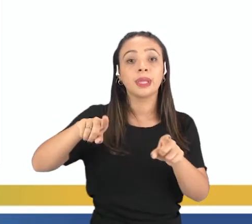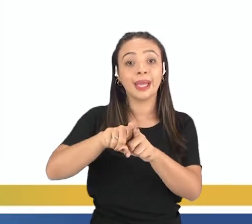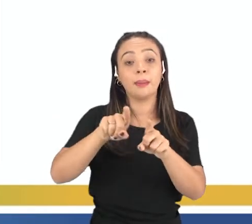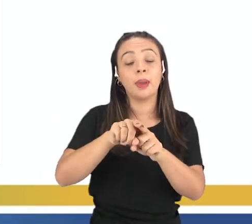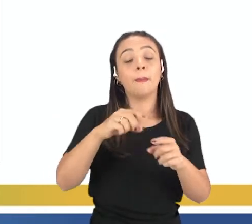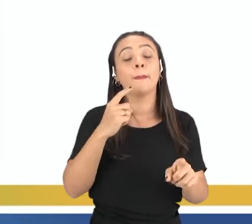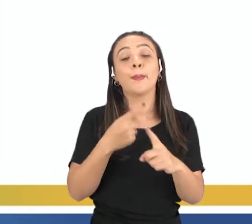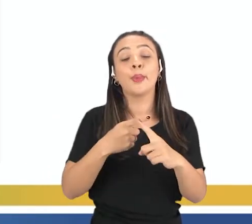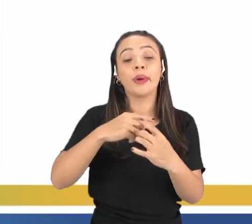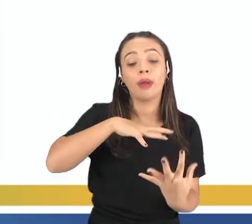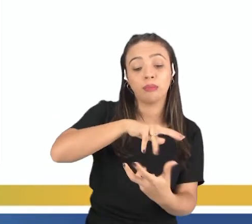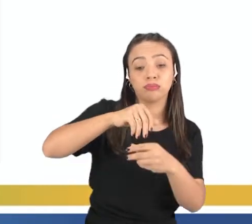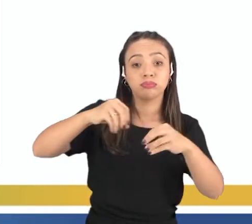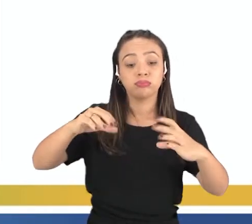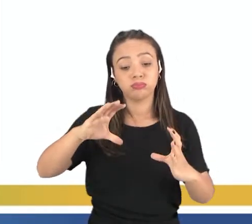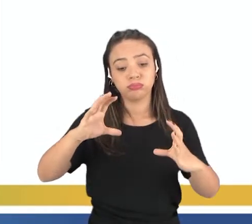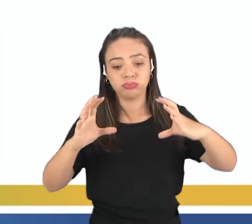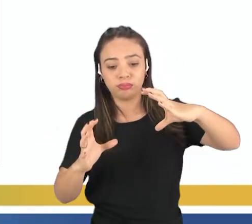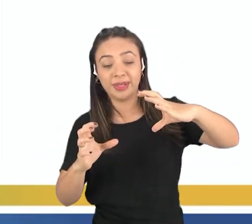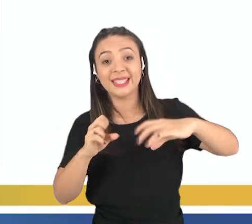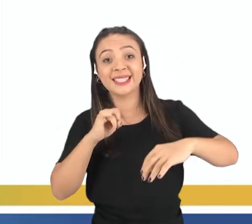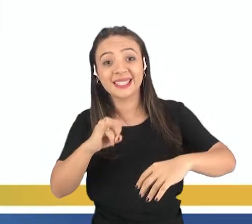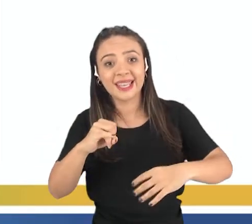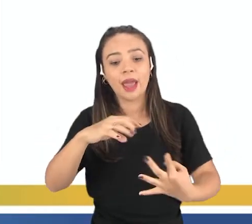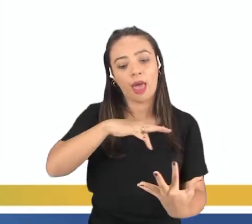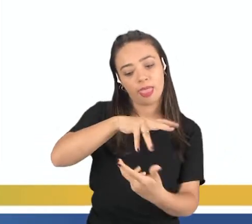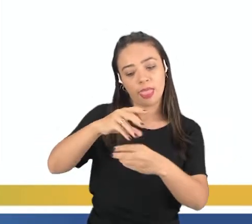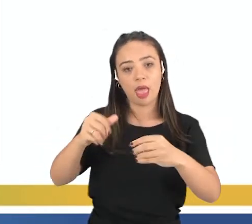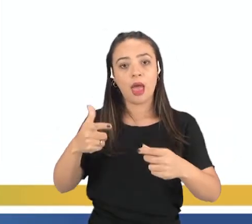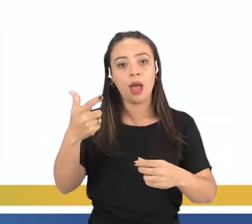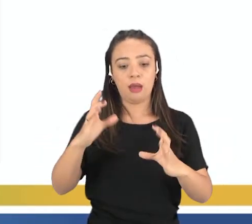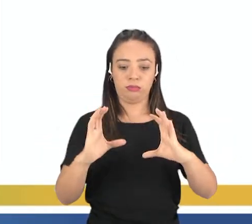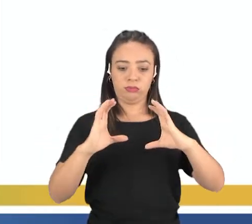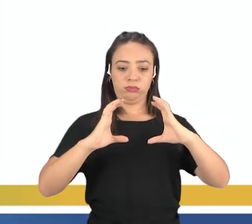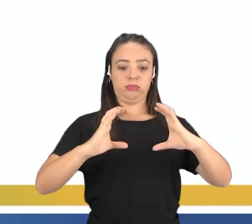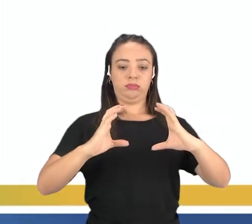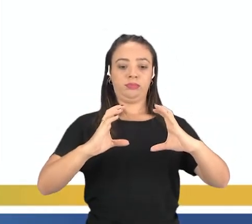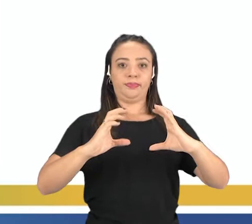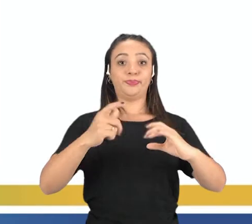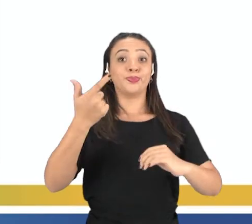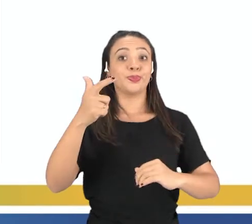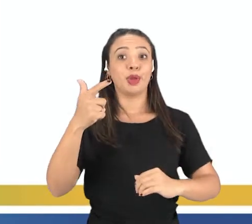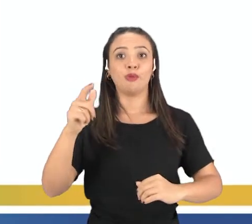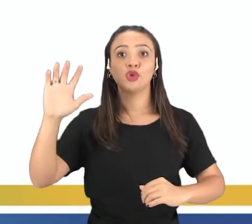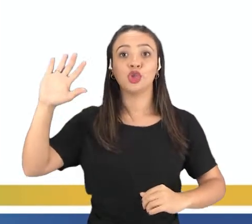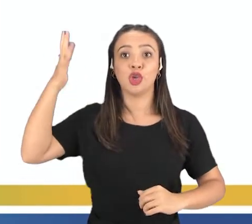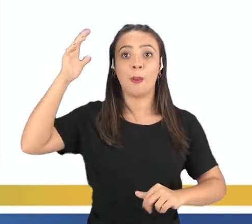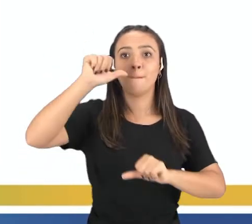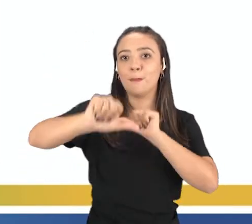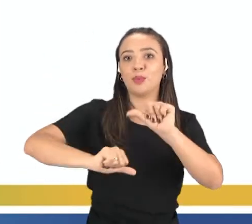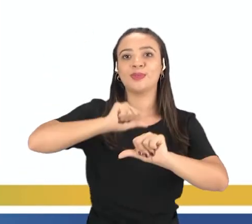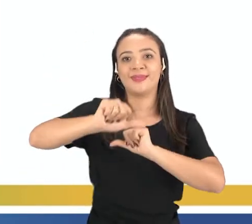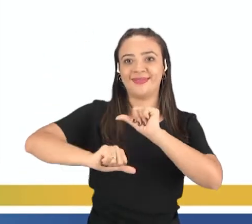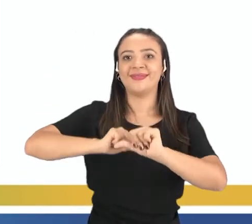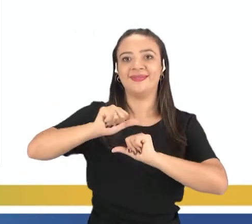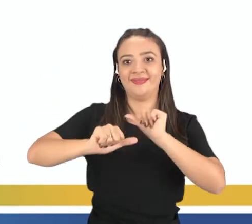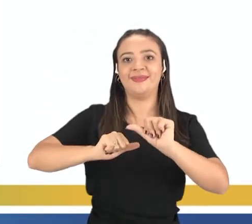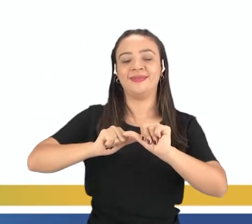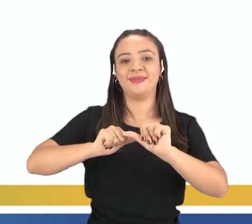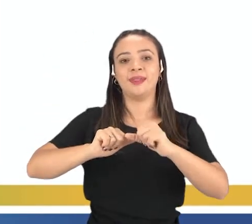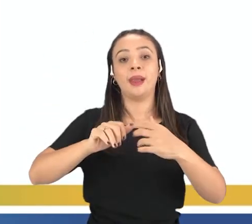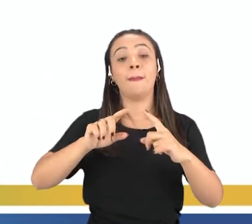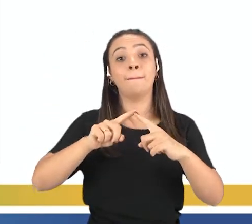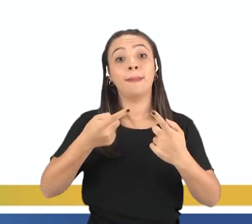inclinada, nós não teríamos estações do ano, tá? Nós teríamos sempre o mesmo padrão climático. Mas, como a Terra é inclinada, né,